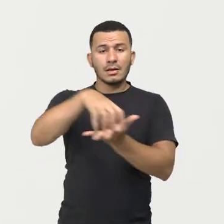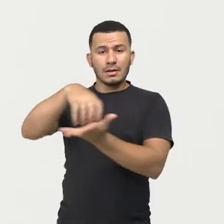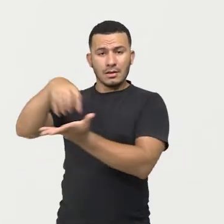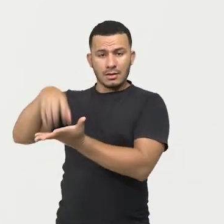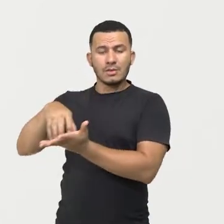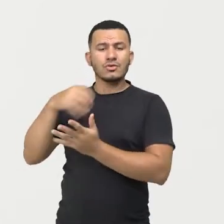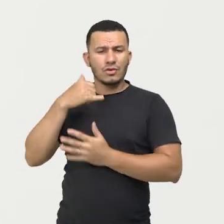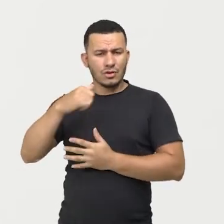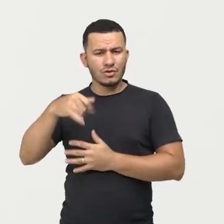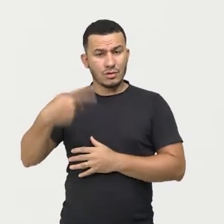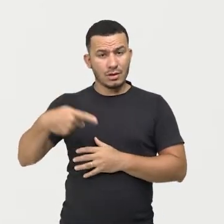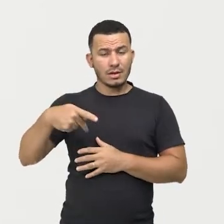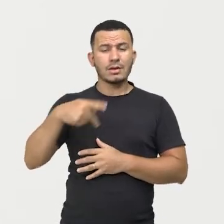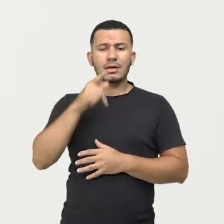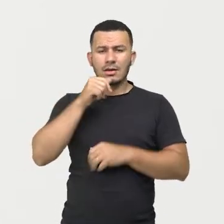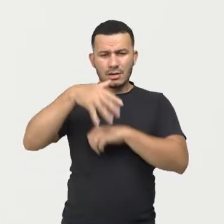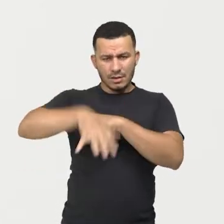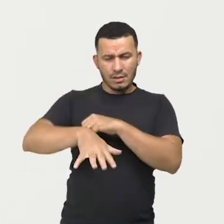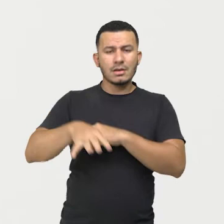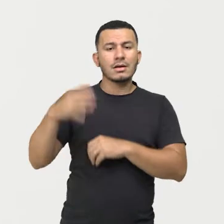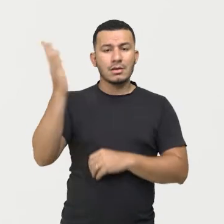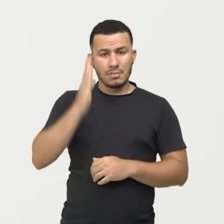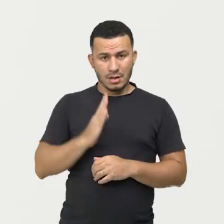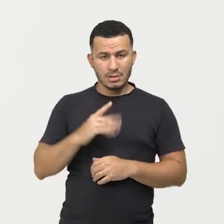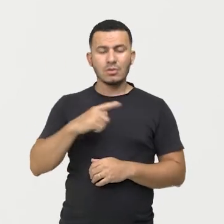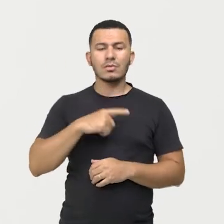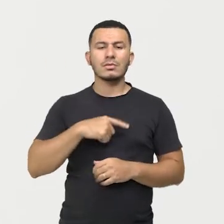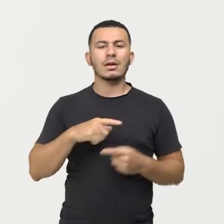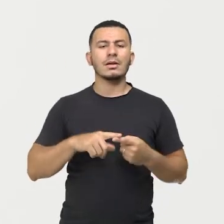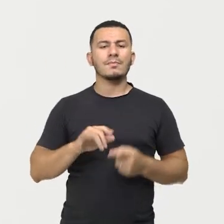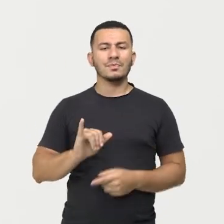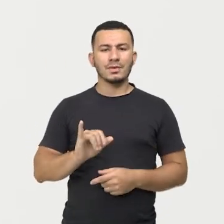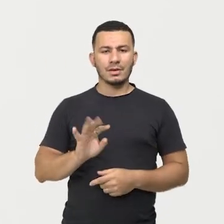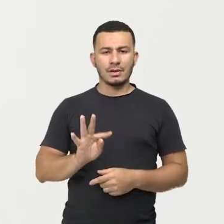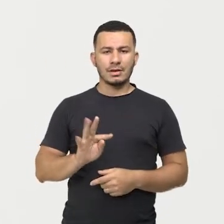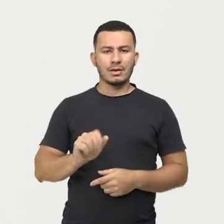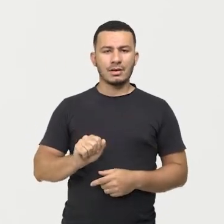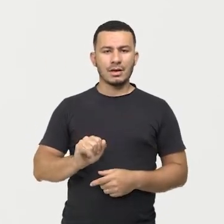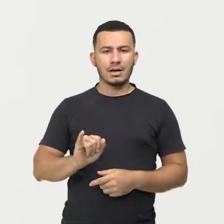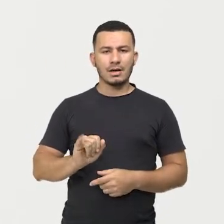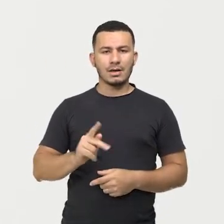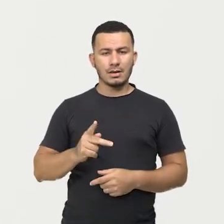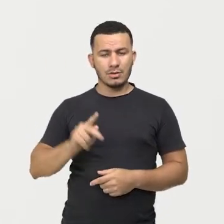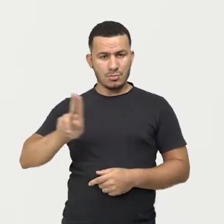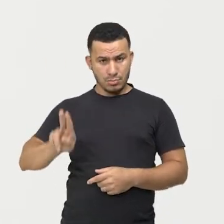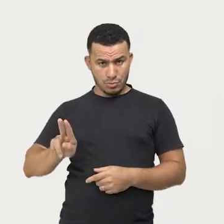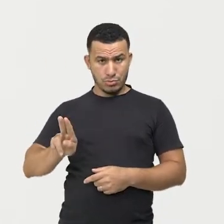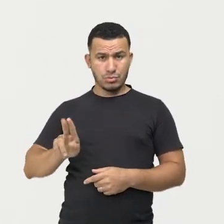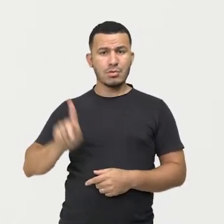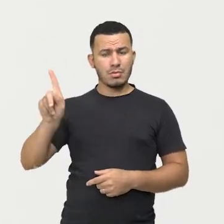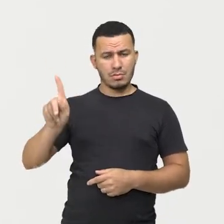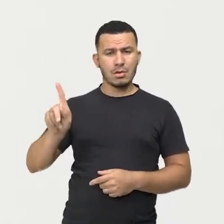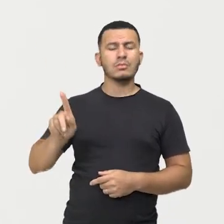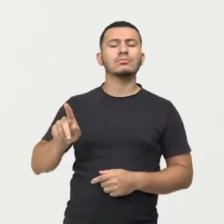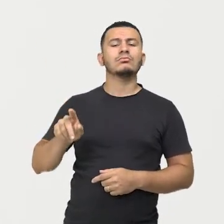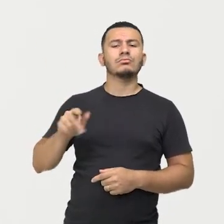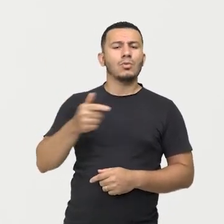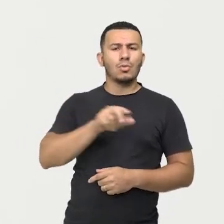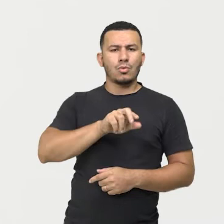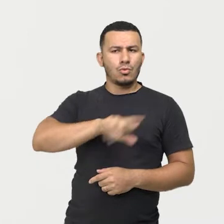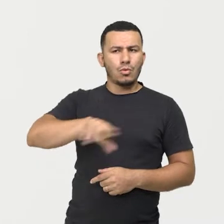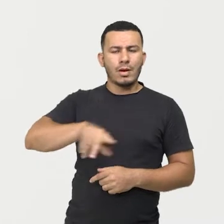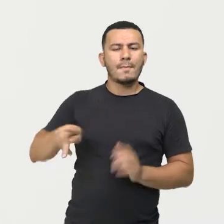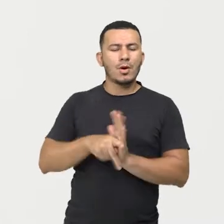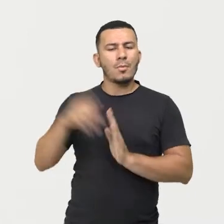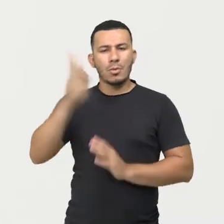Brasil. A principal, a Itaipu, no Rio Paraná, que é uma usina binacional, ou seja, ela não é só